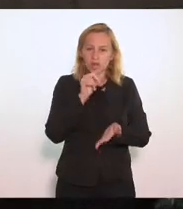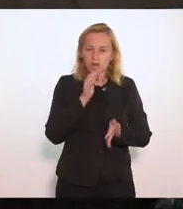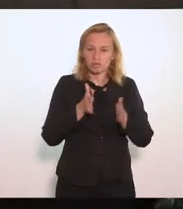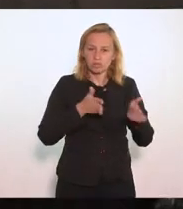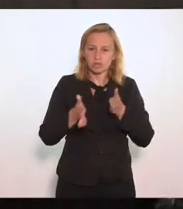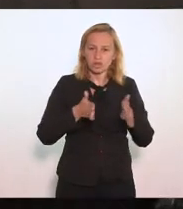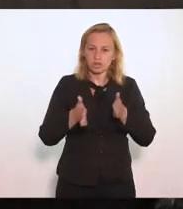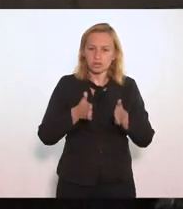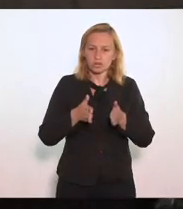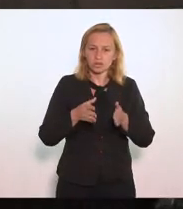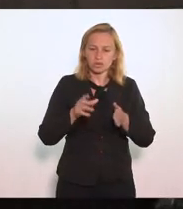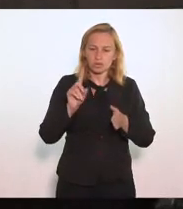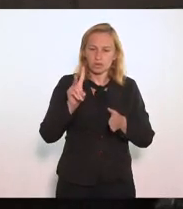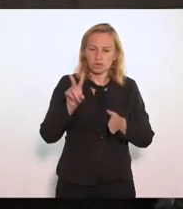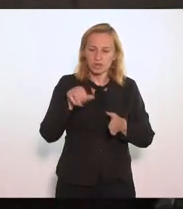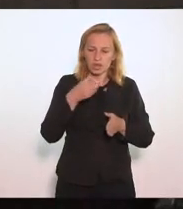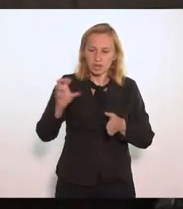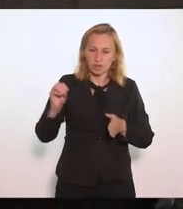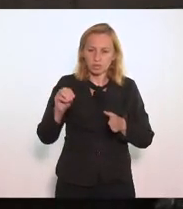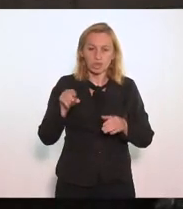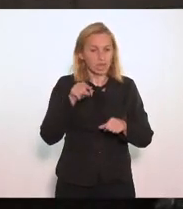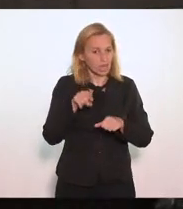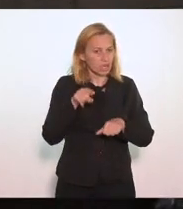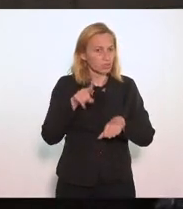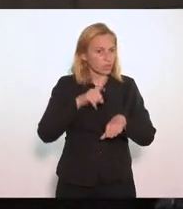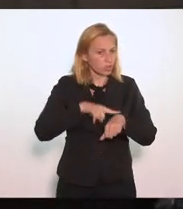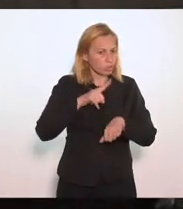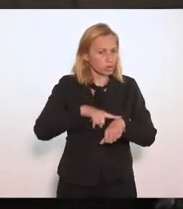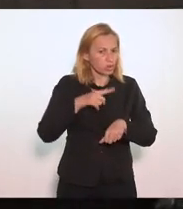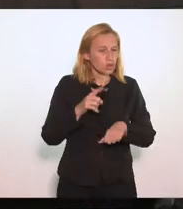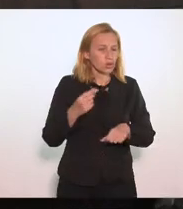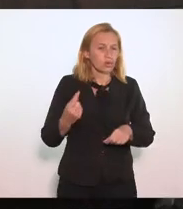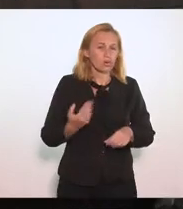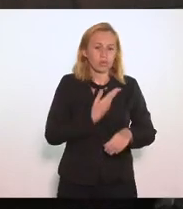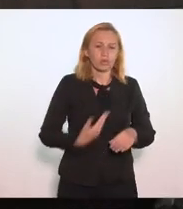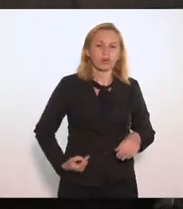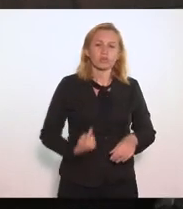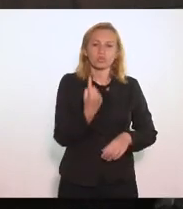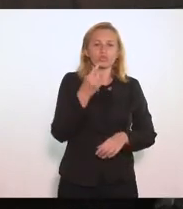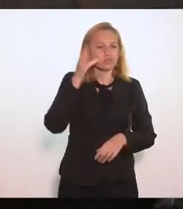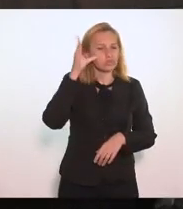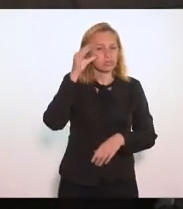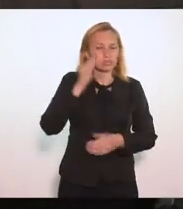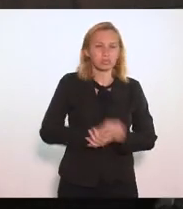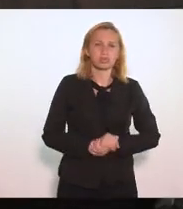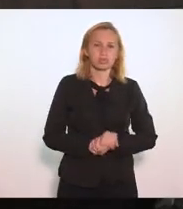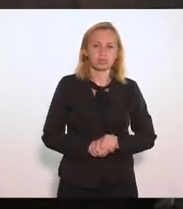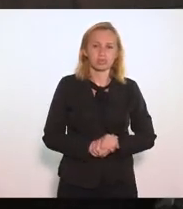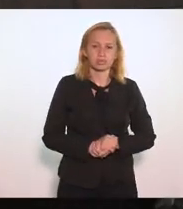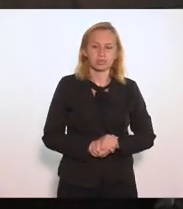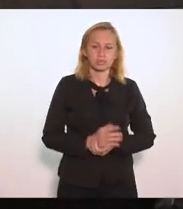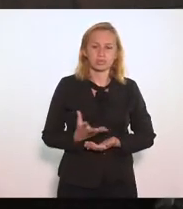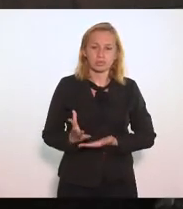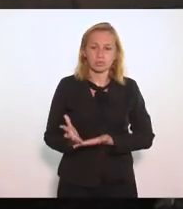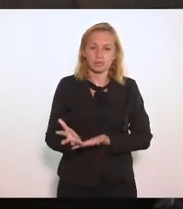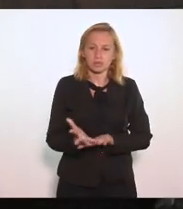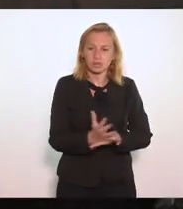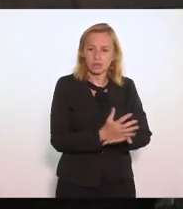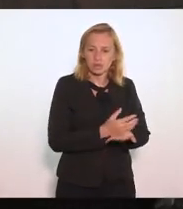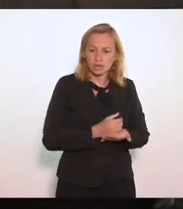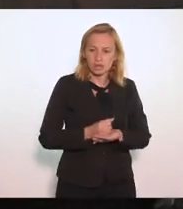verão Ali naquele momento O governo Só tinha O único interesse Arrecadar recursos